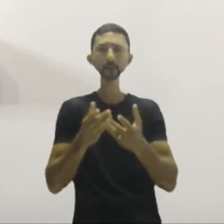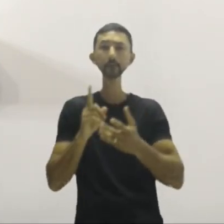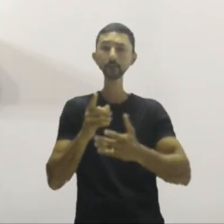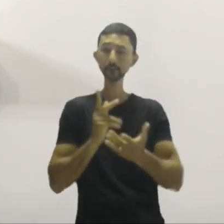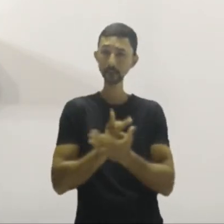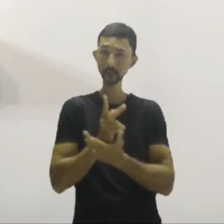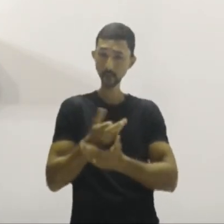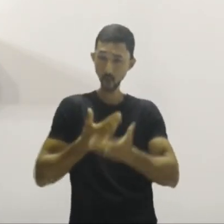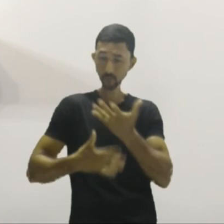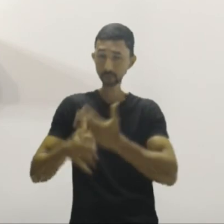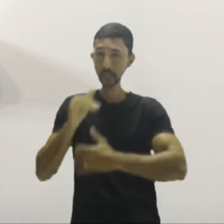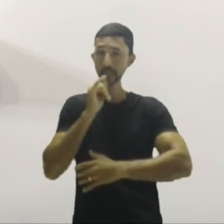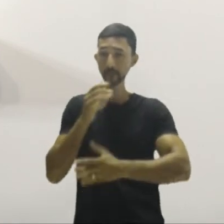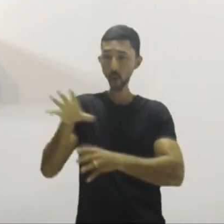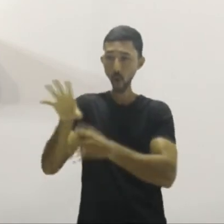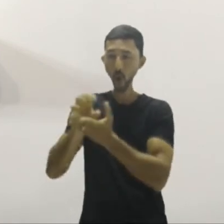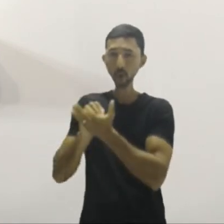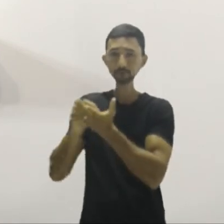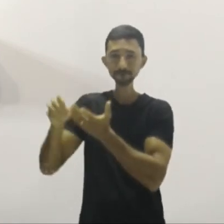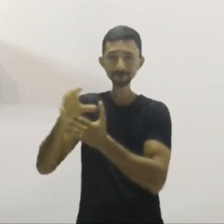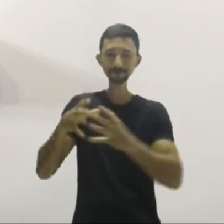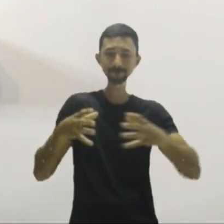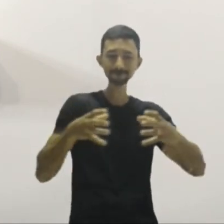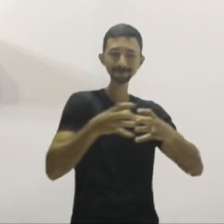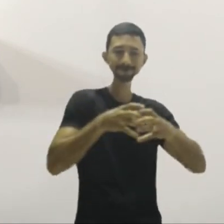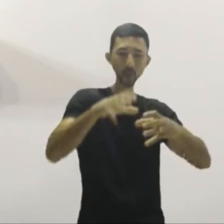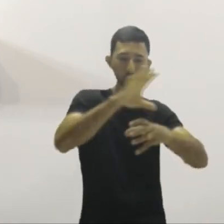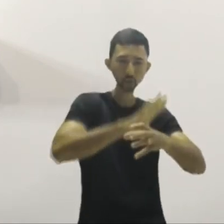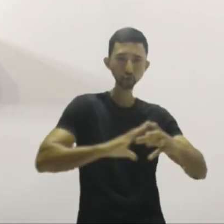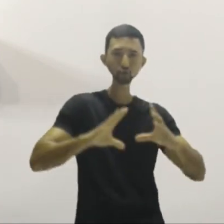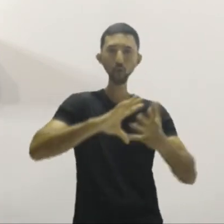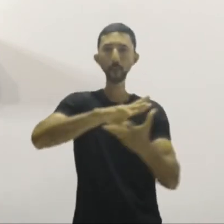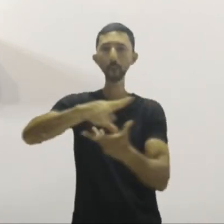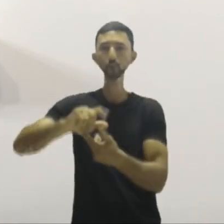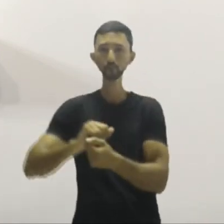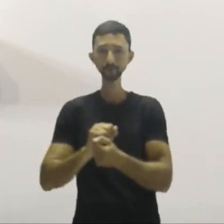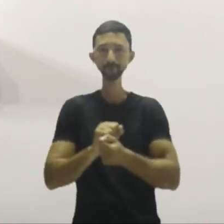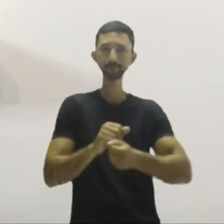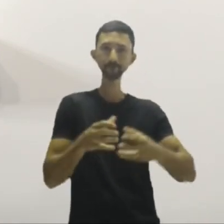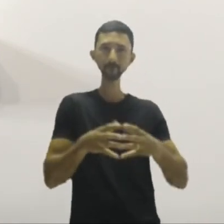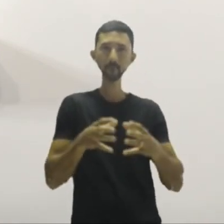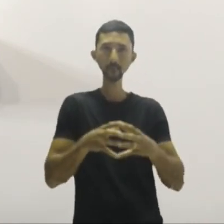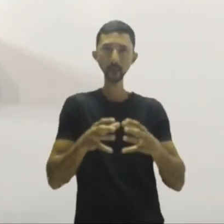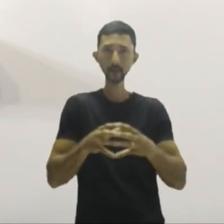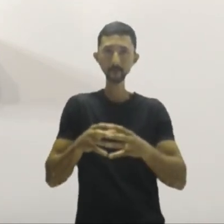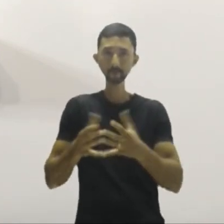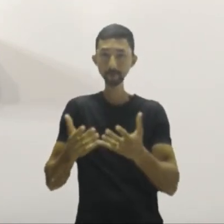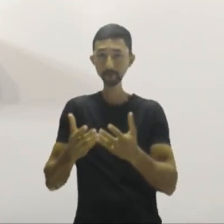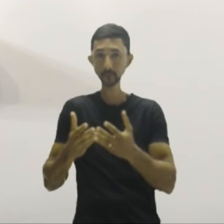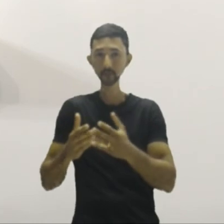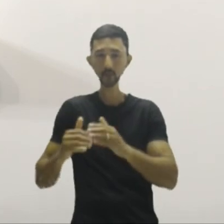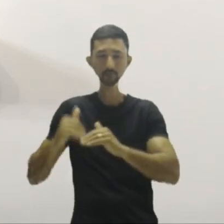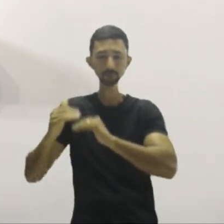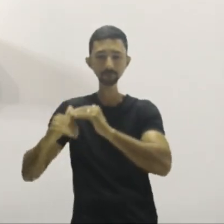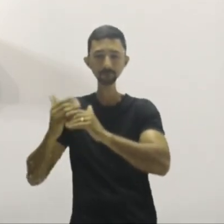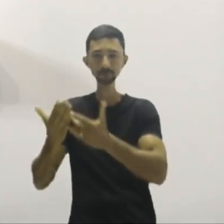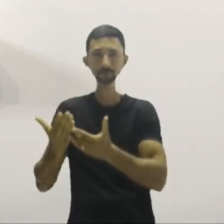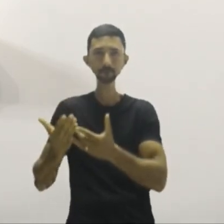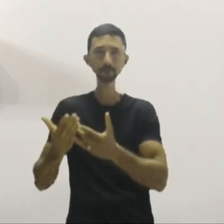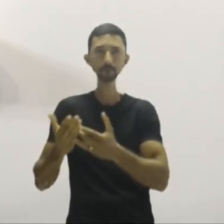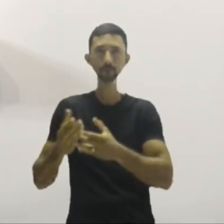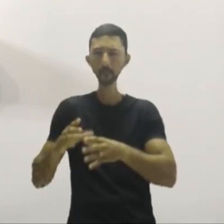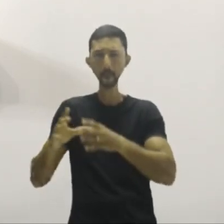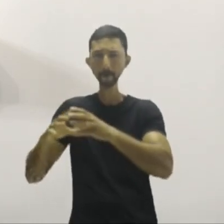e serve de exemplo para todos os blocos econômicos no mundo, porque foi aquele, não foi o primeiro, o primeiro